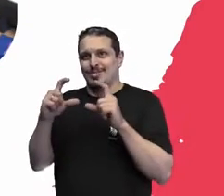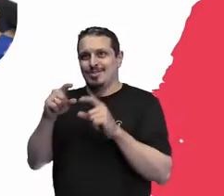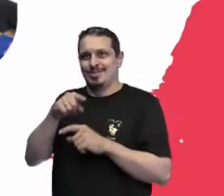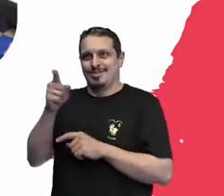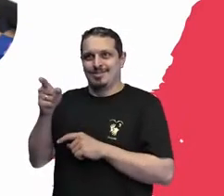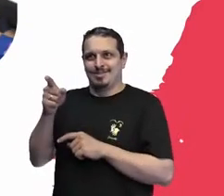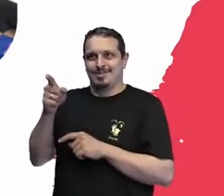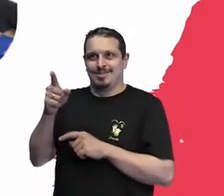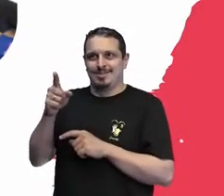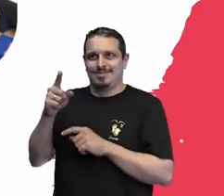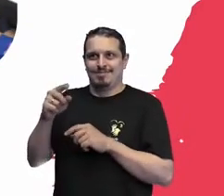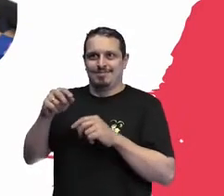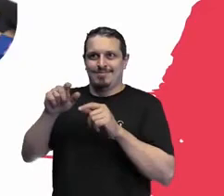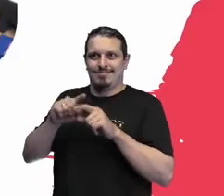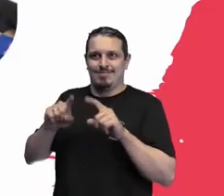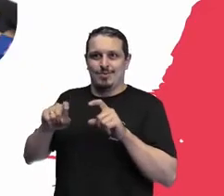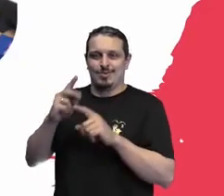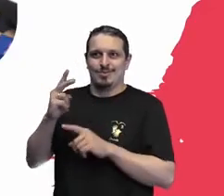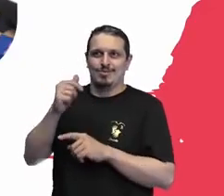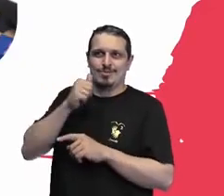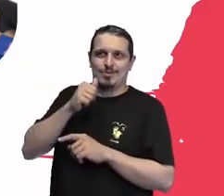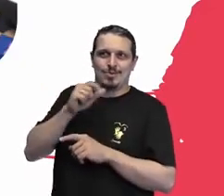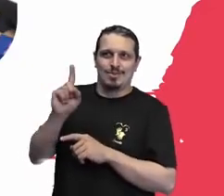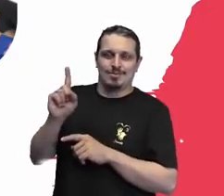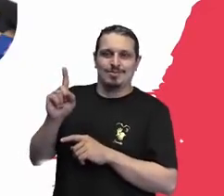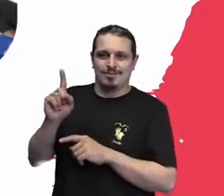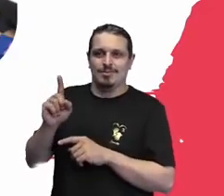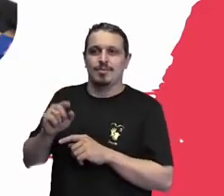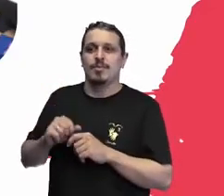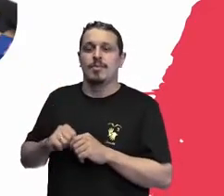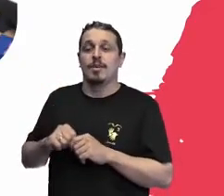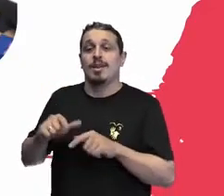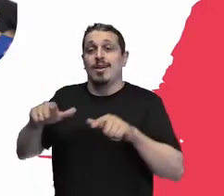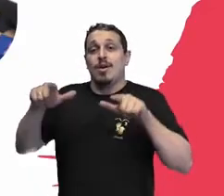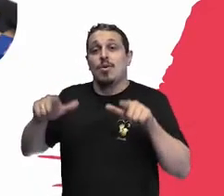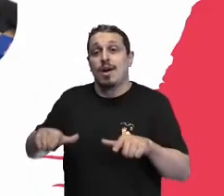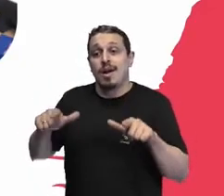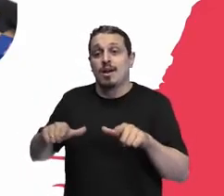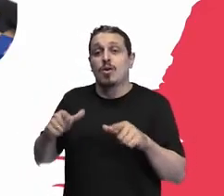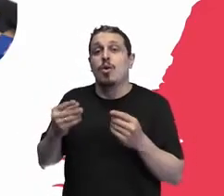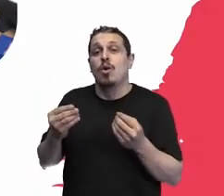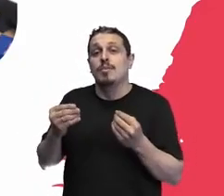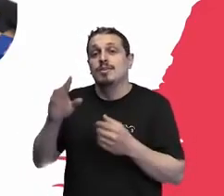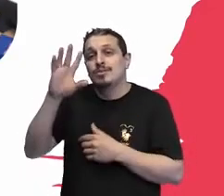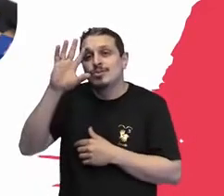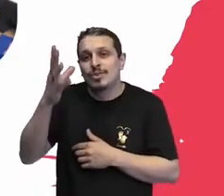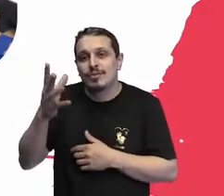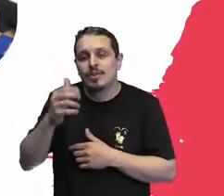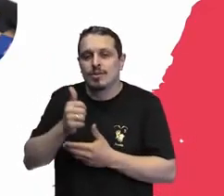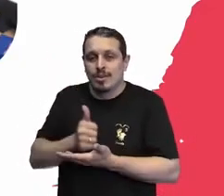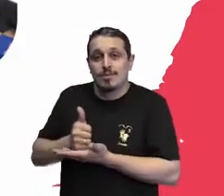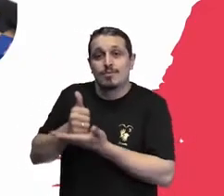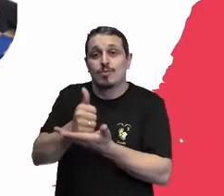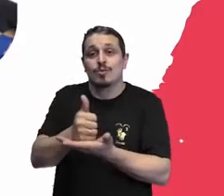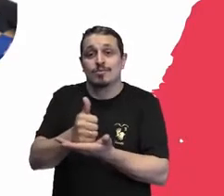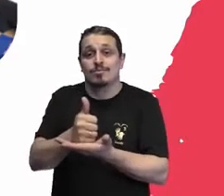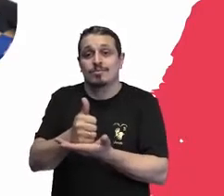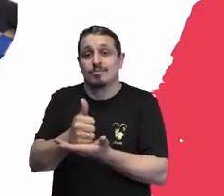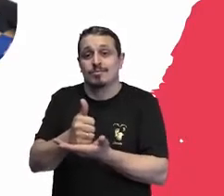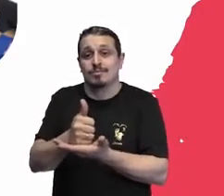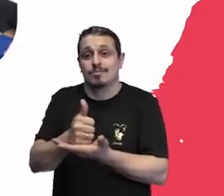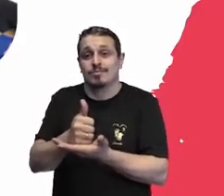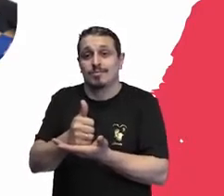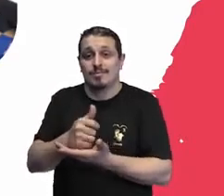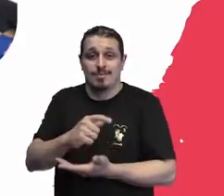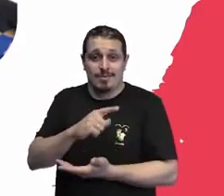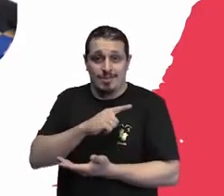mesmo local, mostrando como funciona esse apoio. e tem uma porta